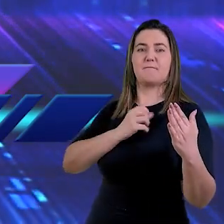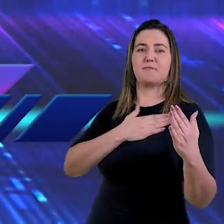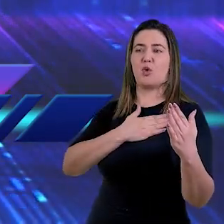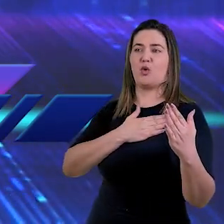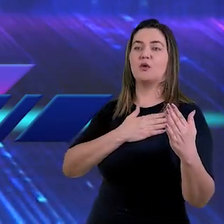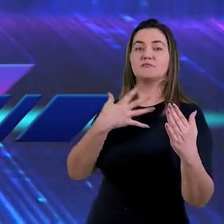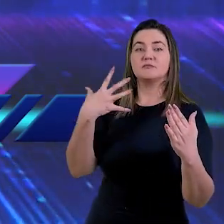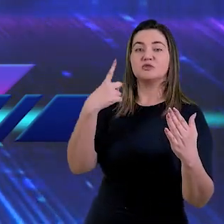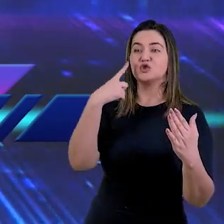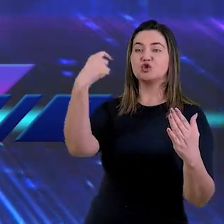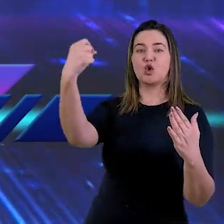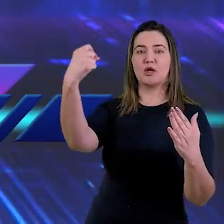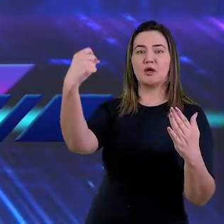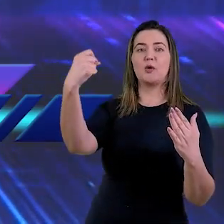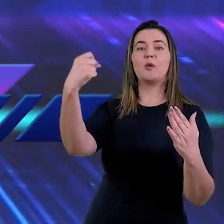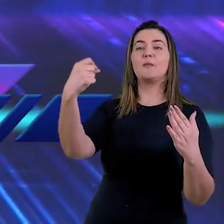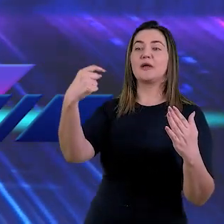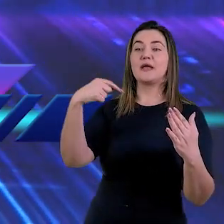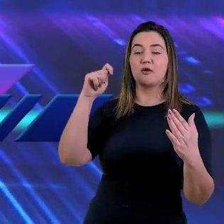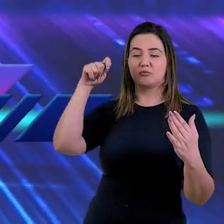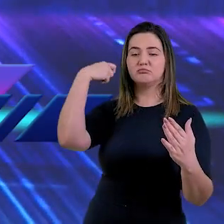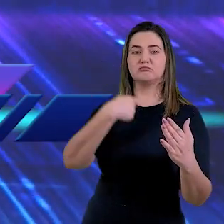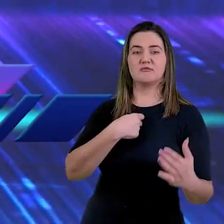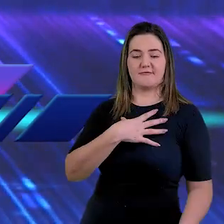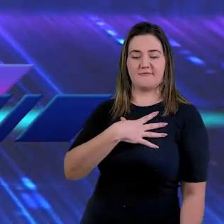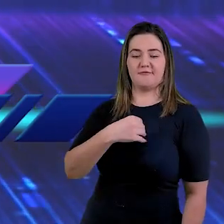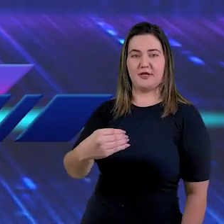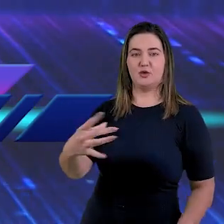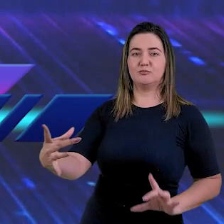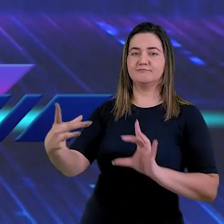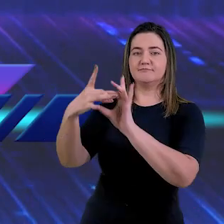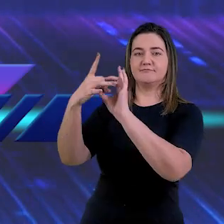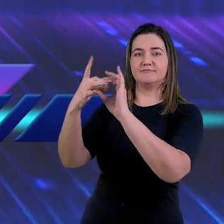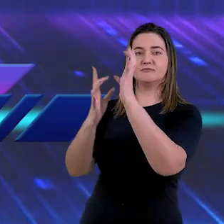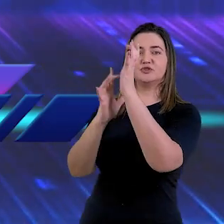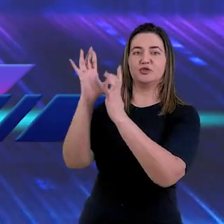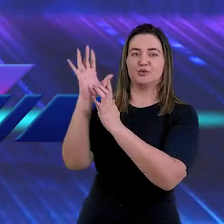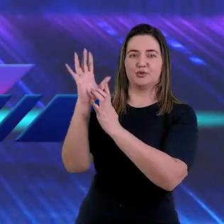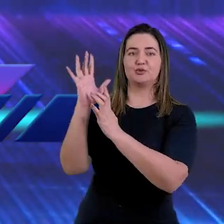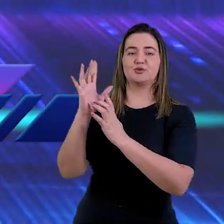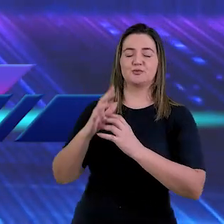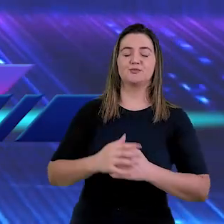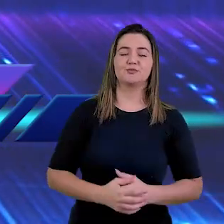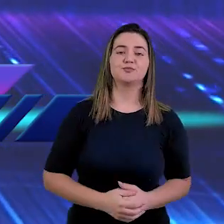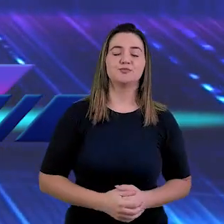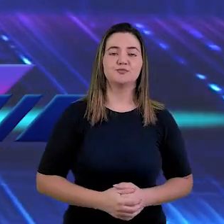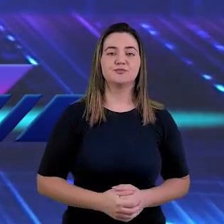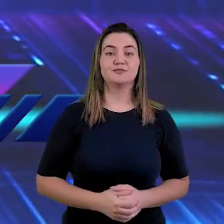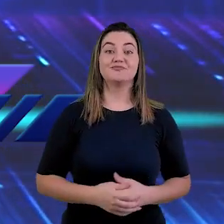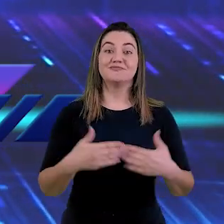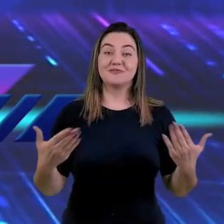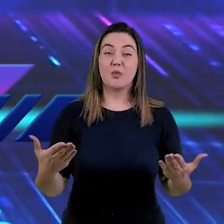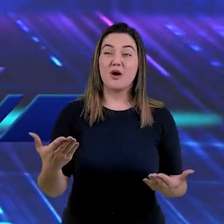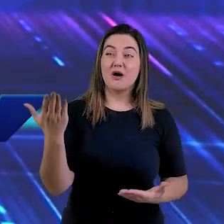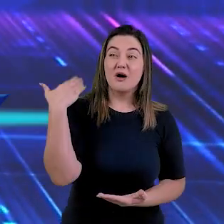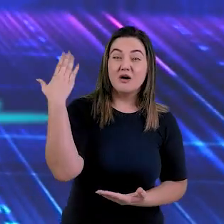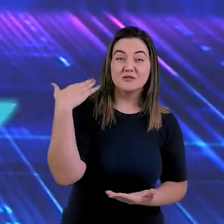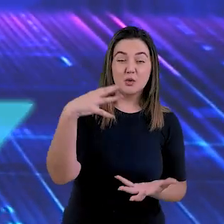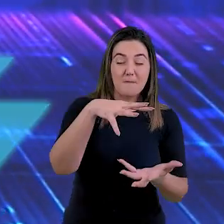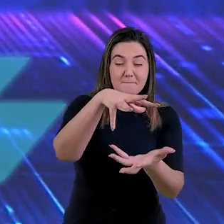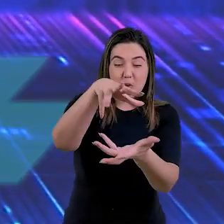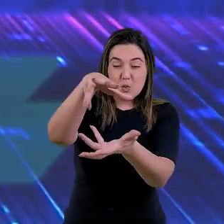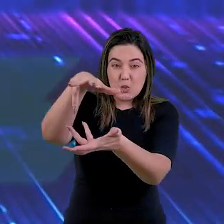nos predestinou para Ele, para a adoção de filhos por meio de Jesus Cristo. Antes mesmo